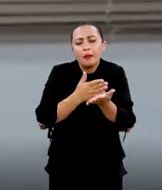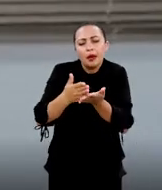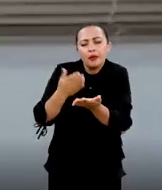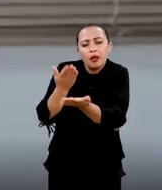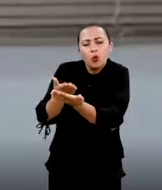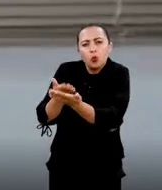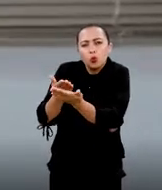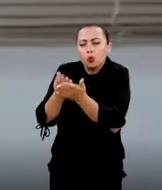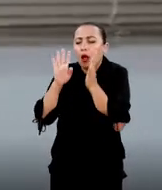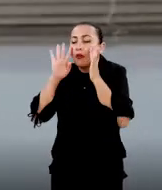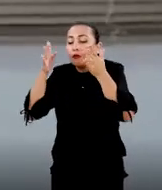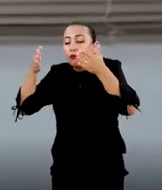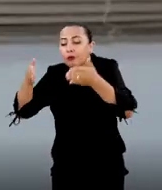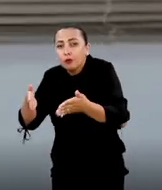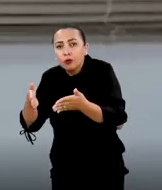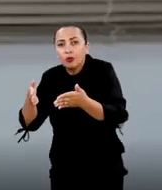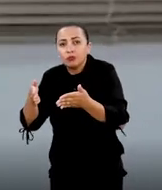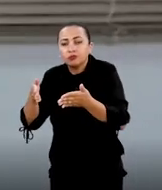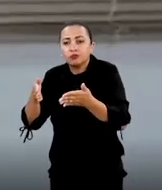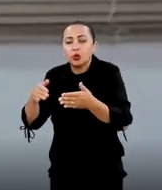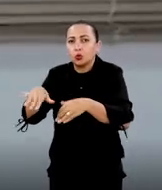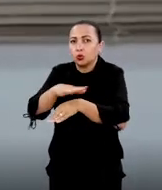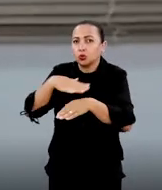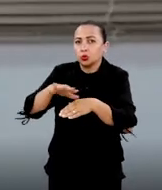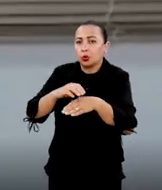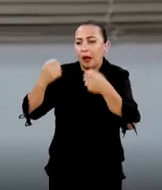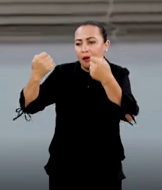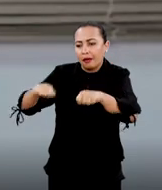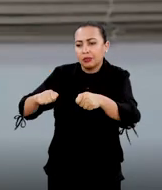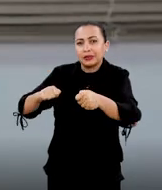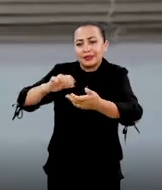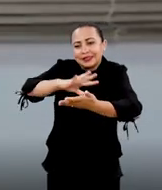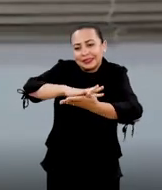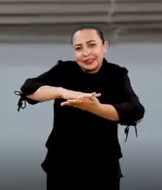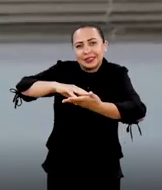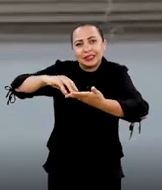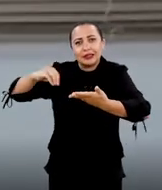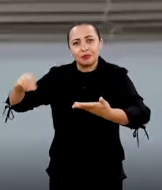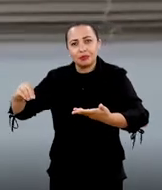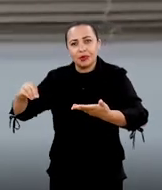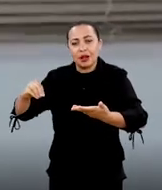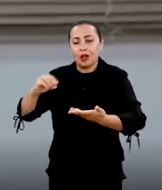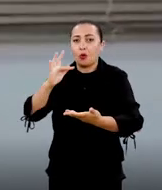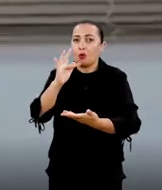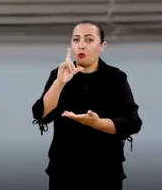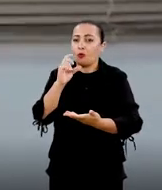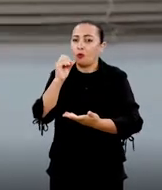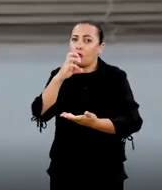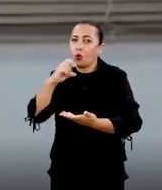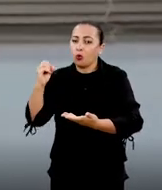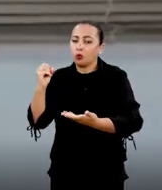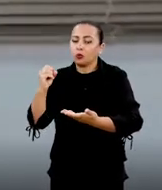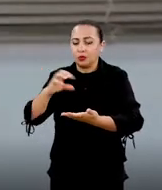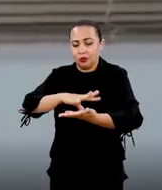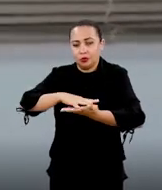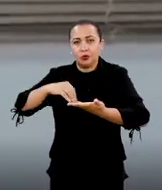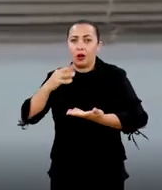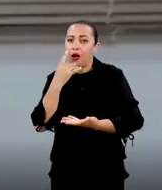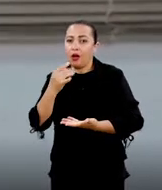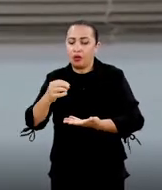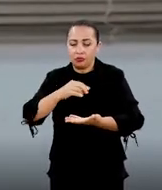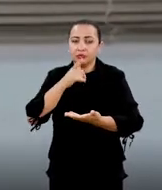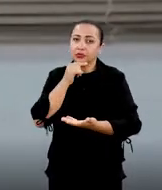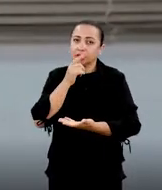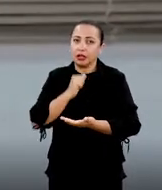estudo em cima dessa capacidade de remoção desse floco, de tirar o corante da água.